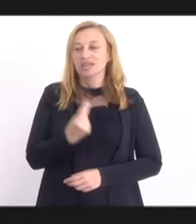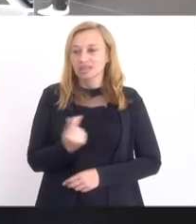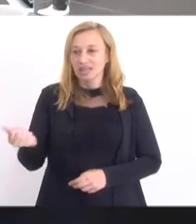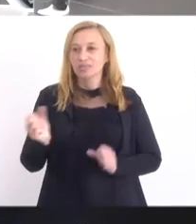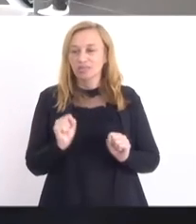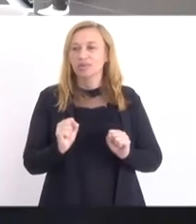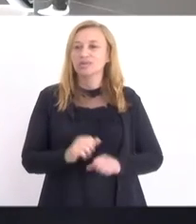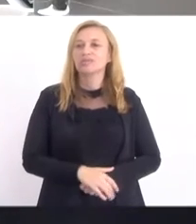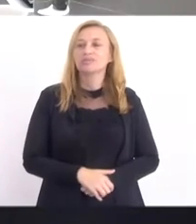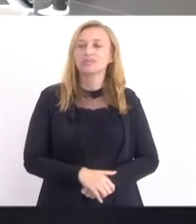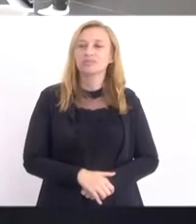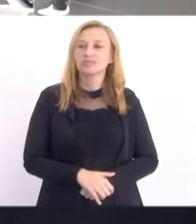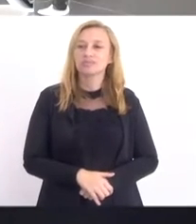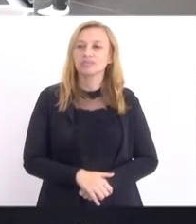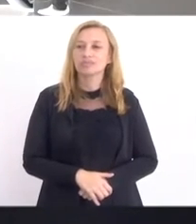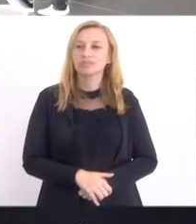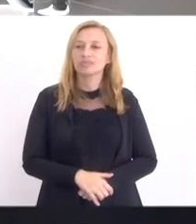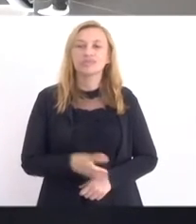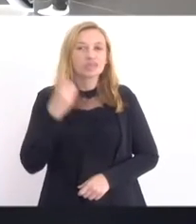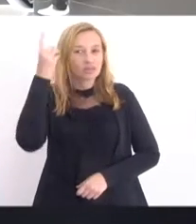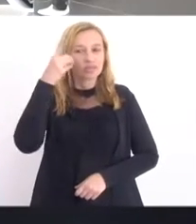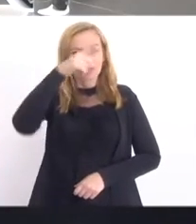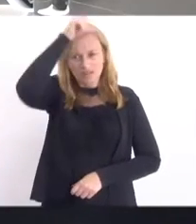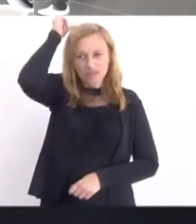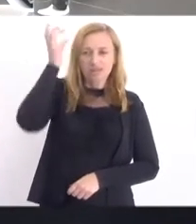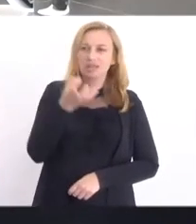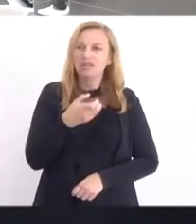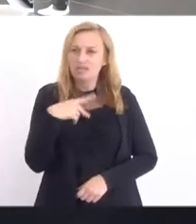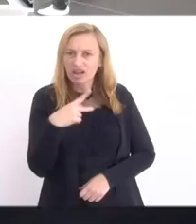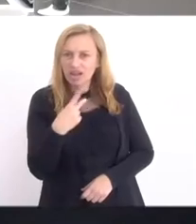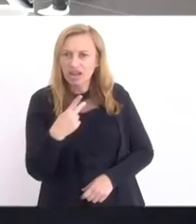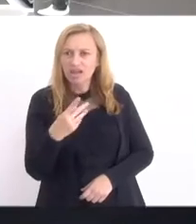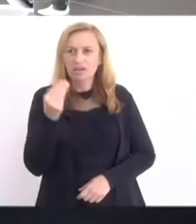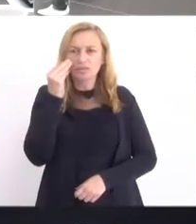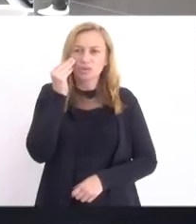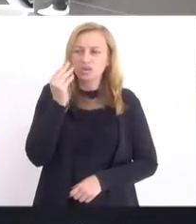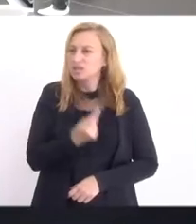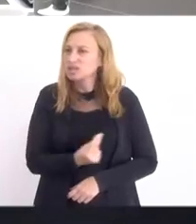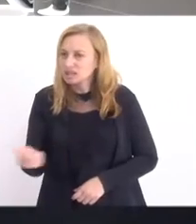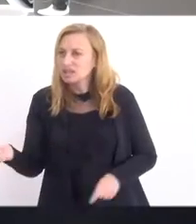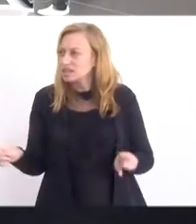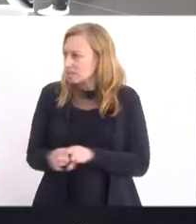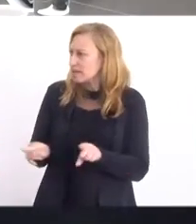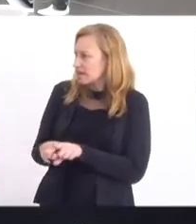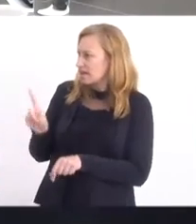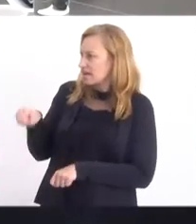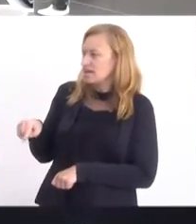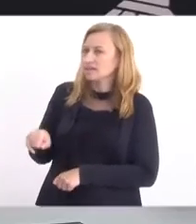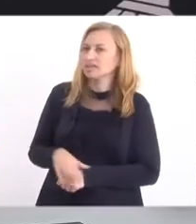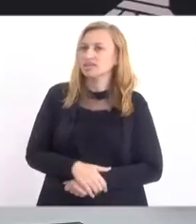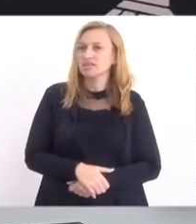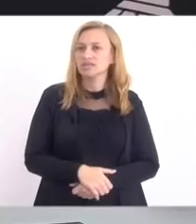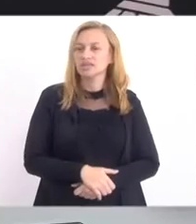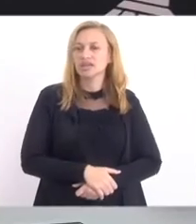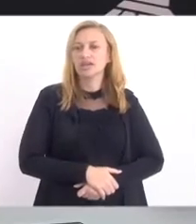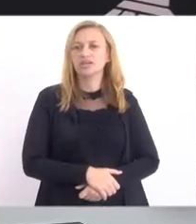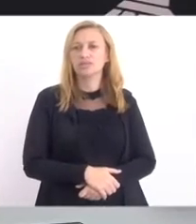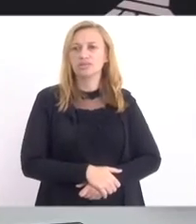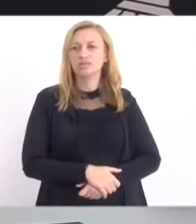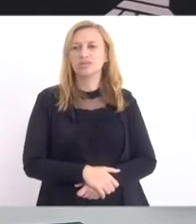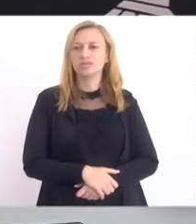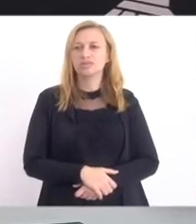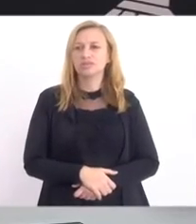Bom, o doutor Luiz Paulo quer fazer alguma consideração. Mônica vai precisar sair também, né? Senhor presidente,